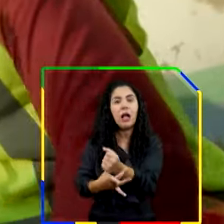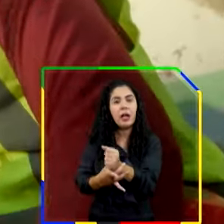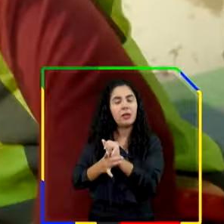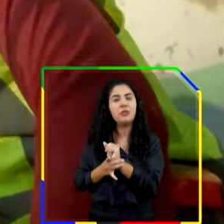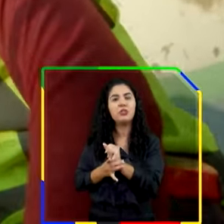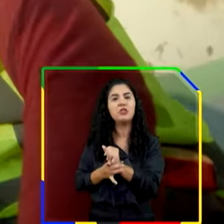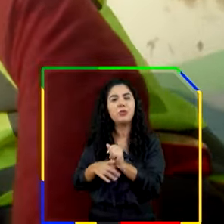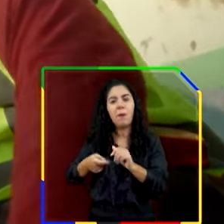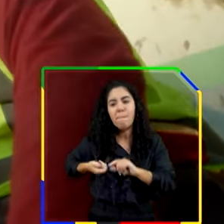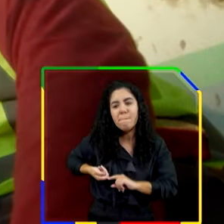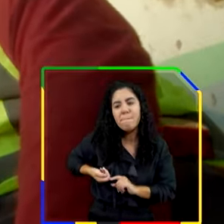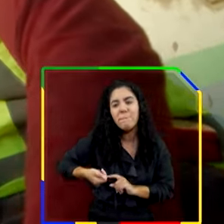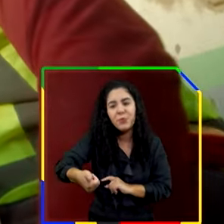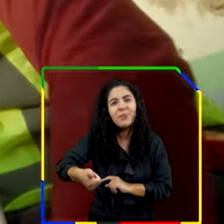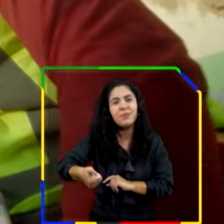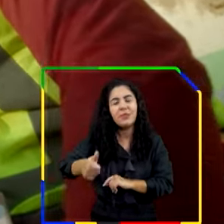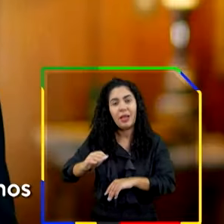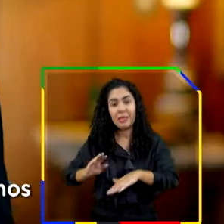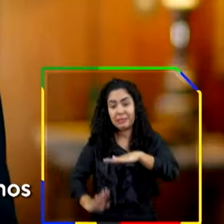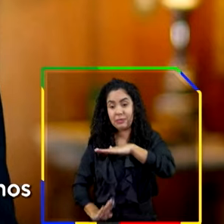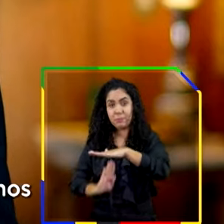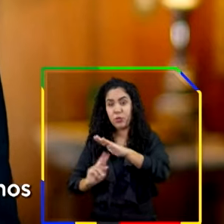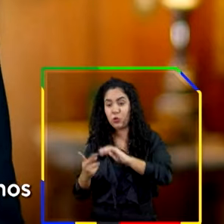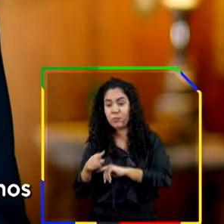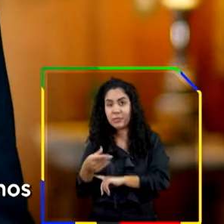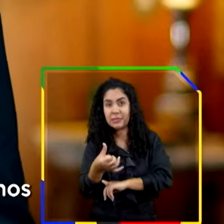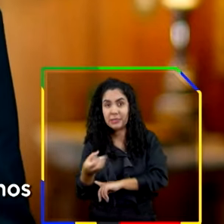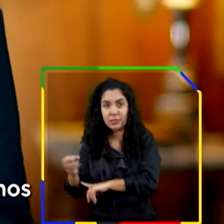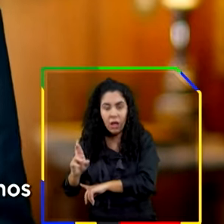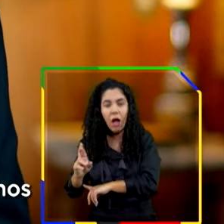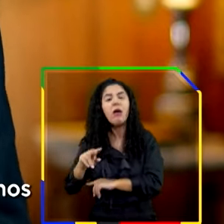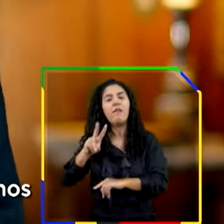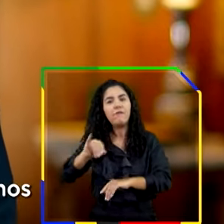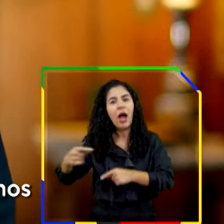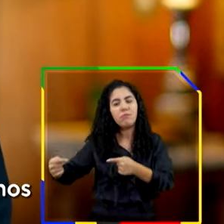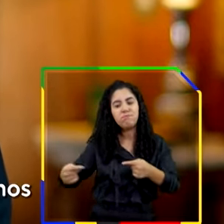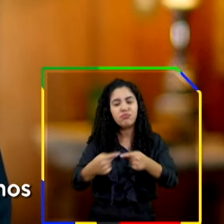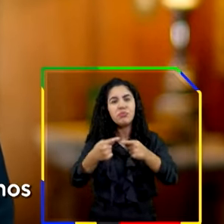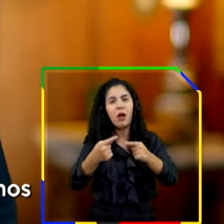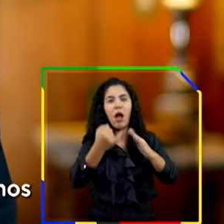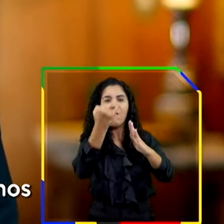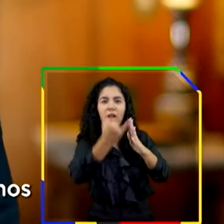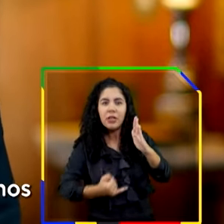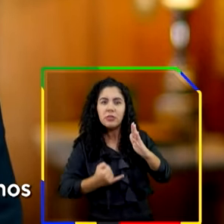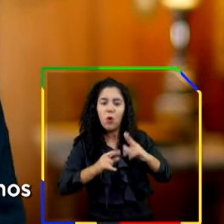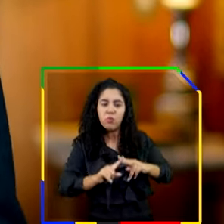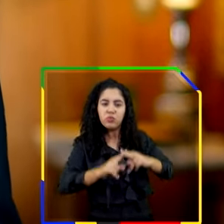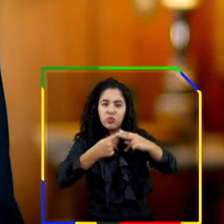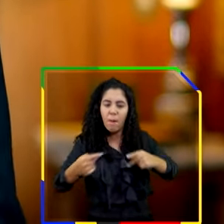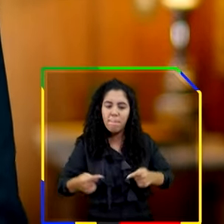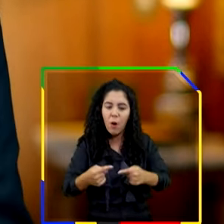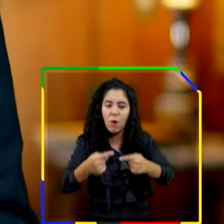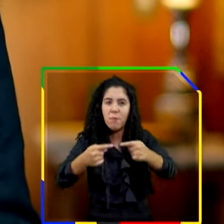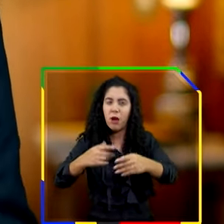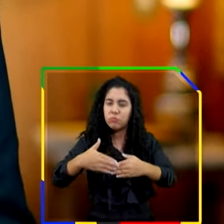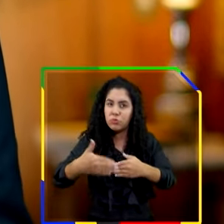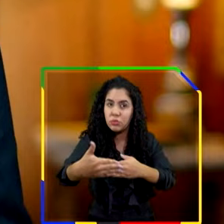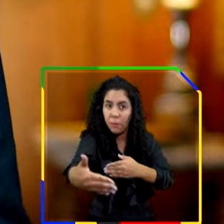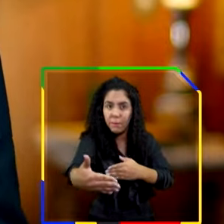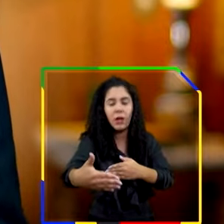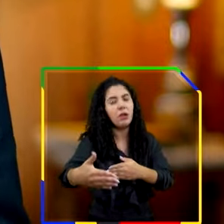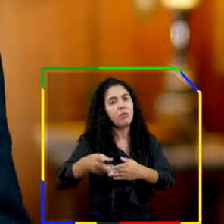até 2.640 reais. Esse valor será corrigido pela inflação nos próximos anos e se tornará